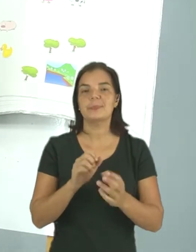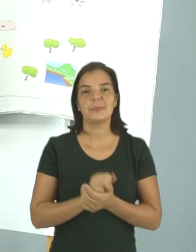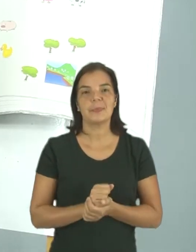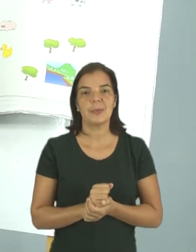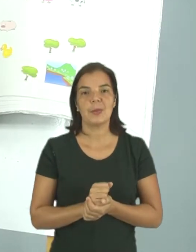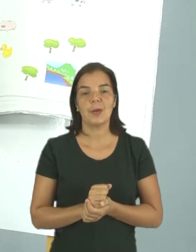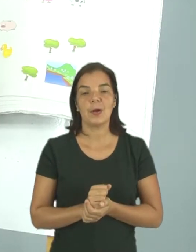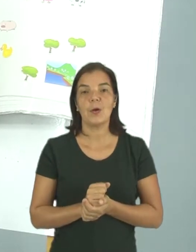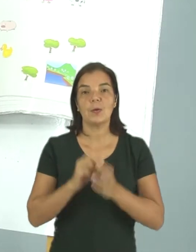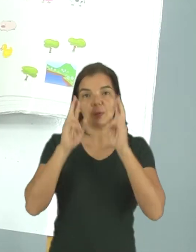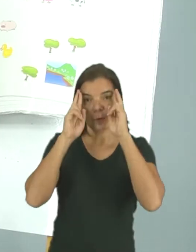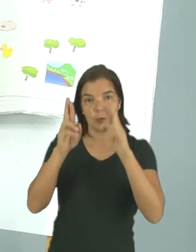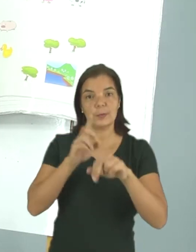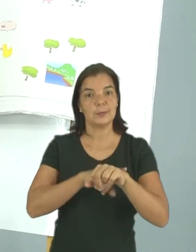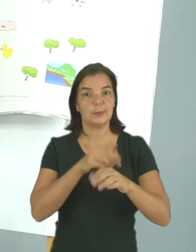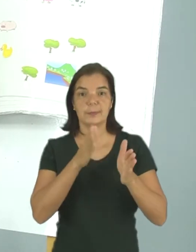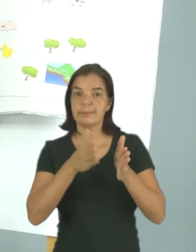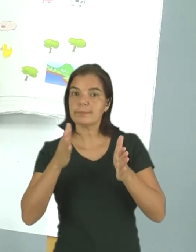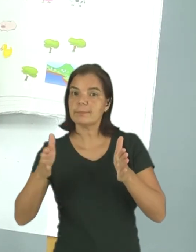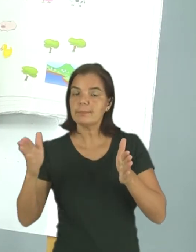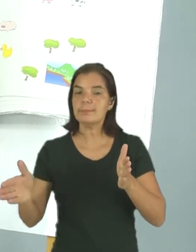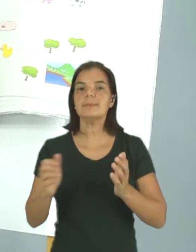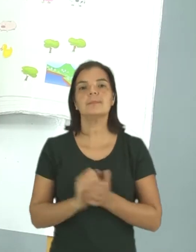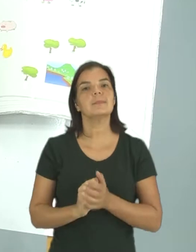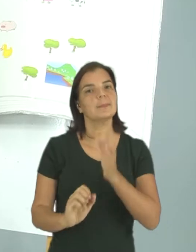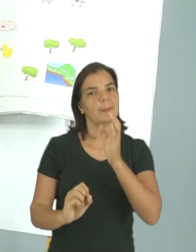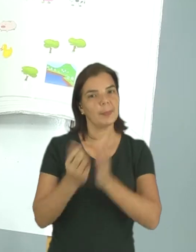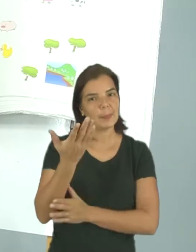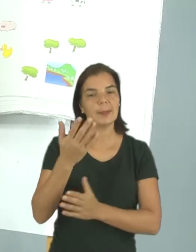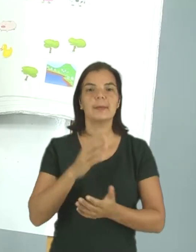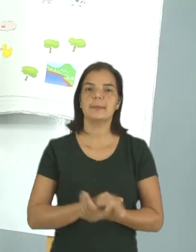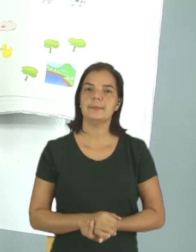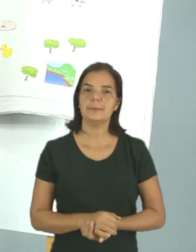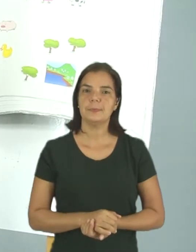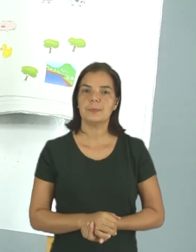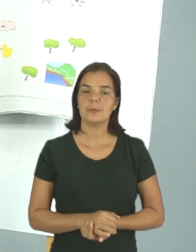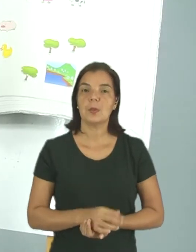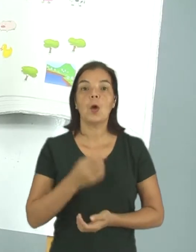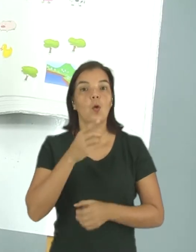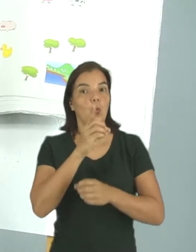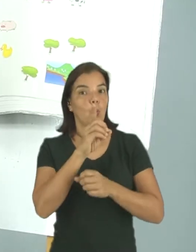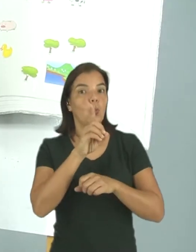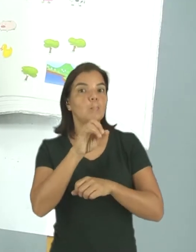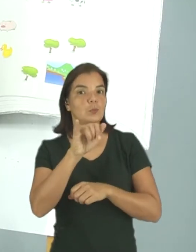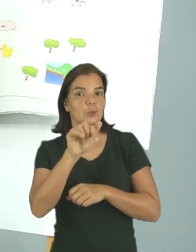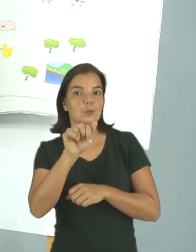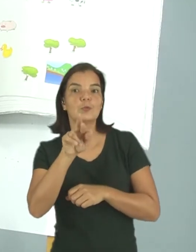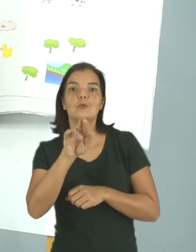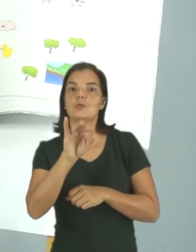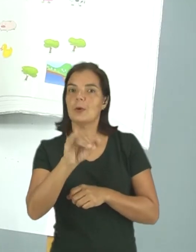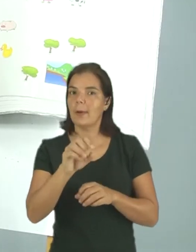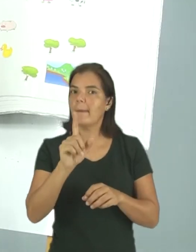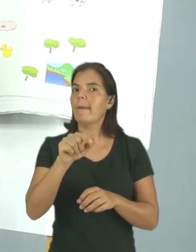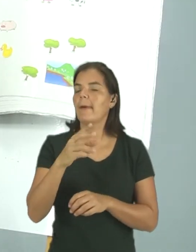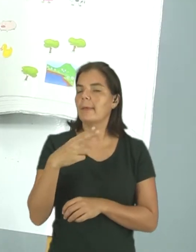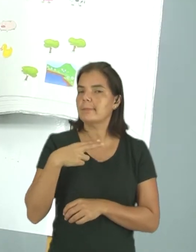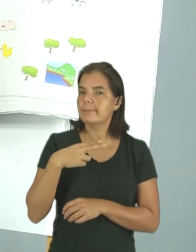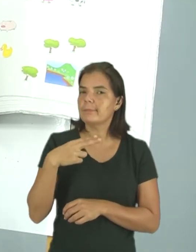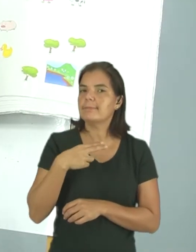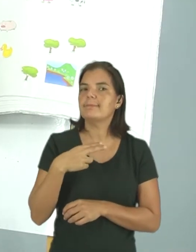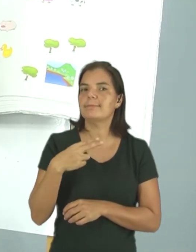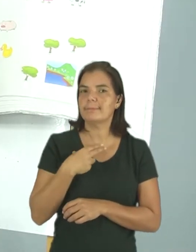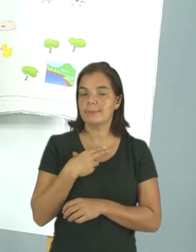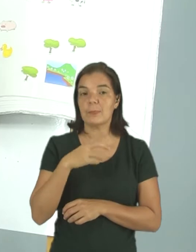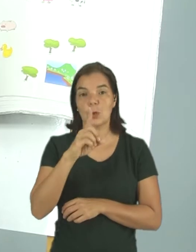de respeitando uma ordem desses acontecimentos. O diário é algo íntimo.